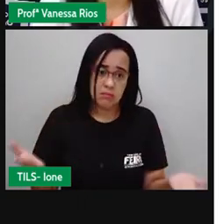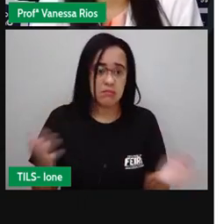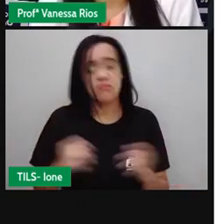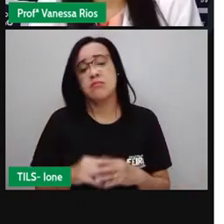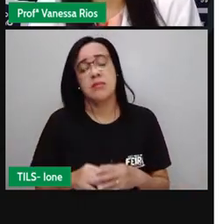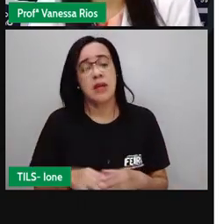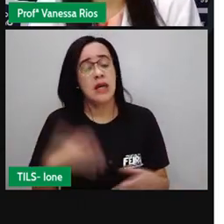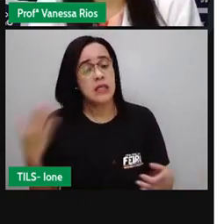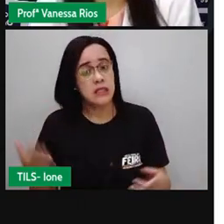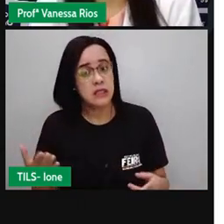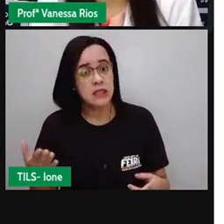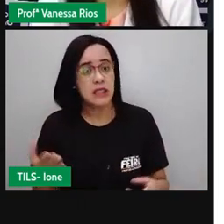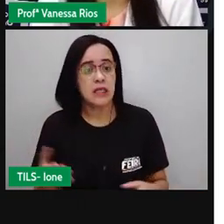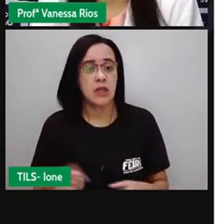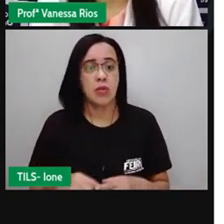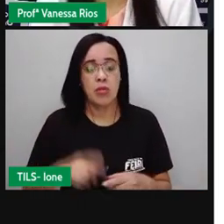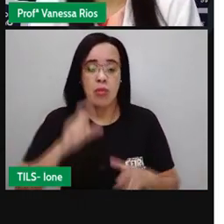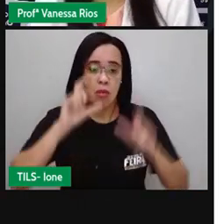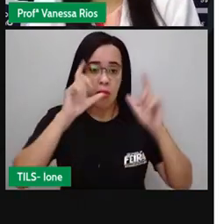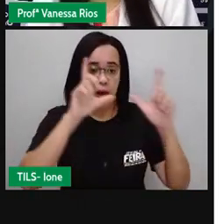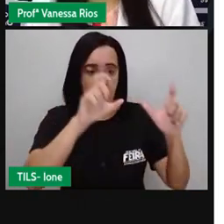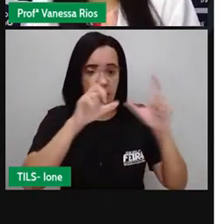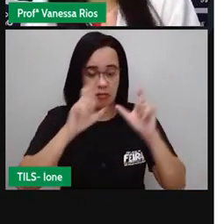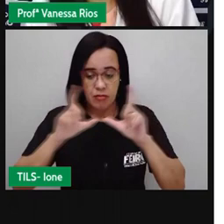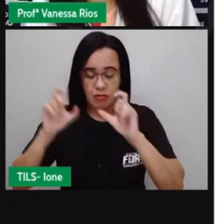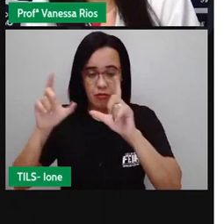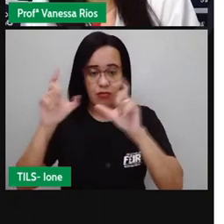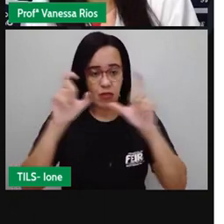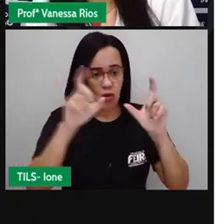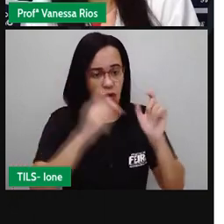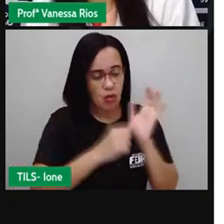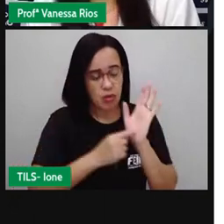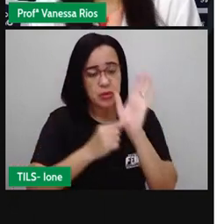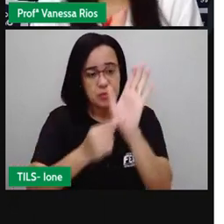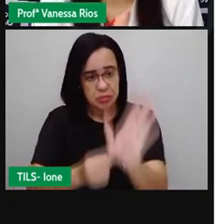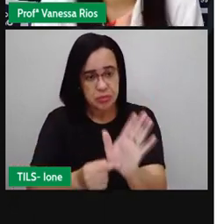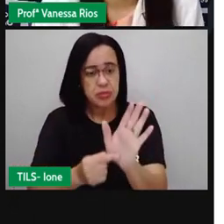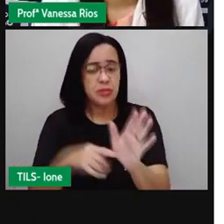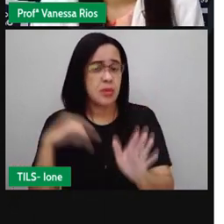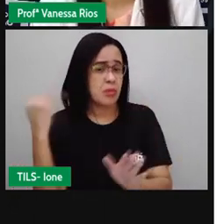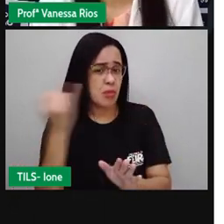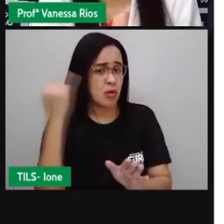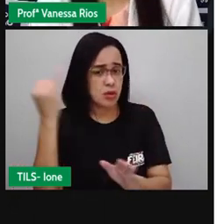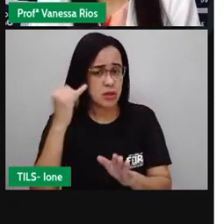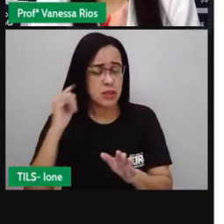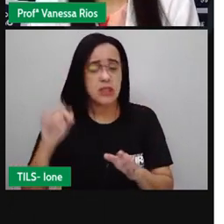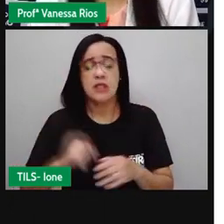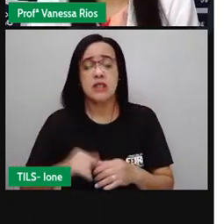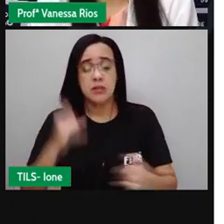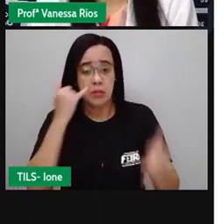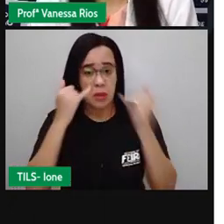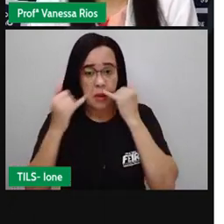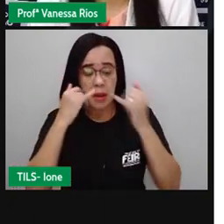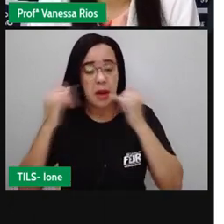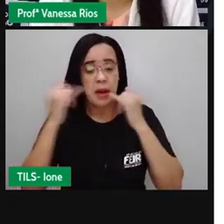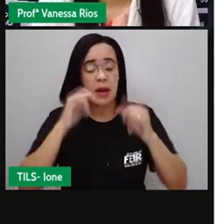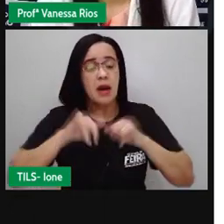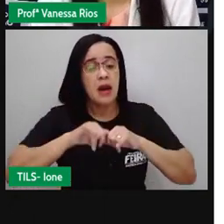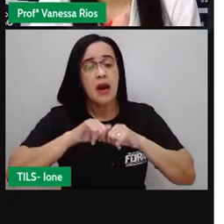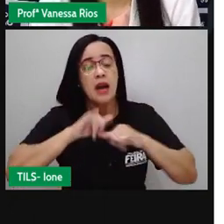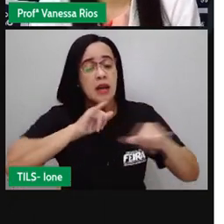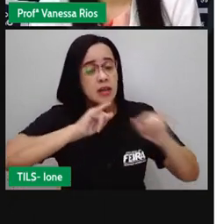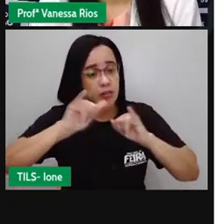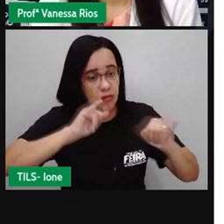a Pró mostrou, elas podem, né? Ter importância para virar notícia ou não. Podem ser tratadas apenas